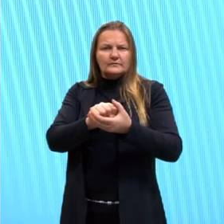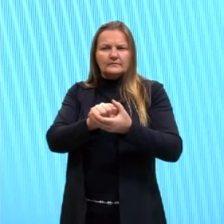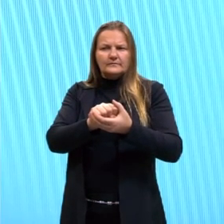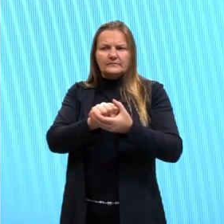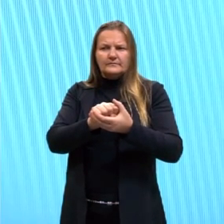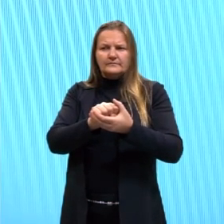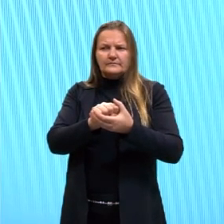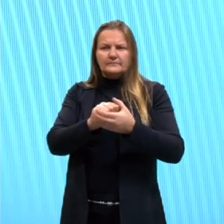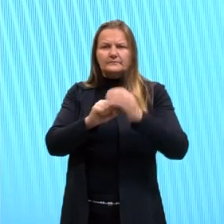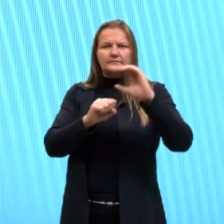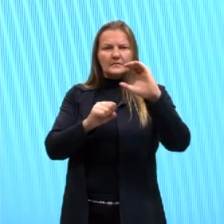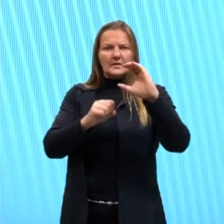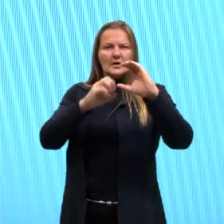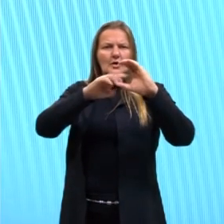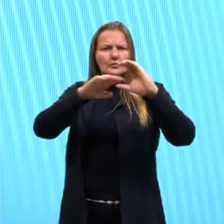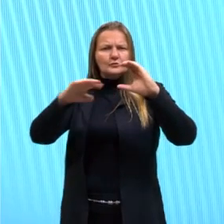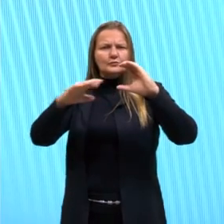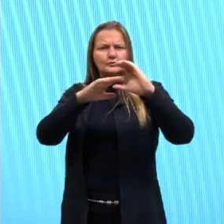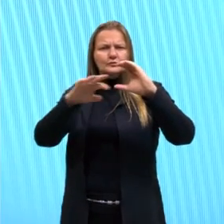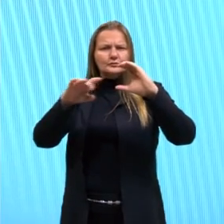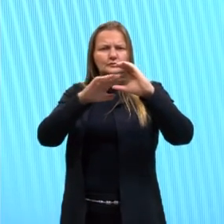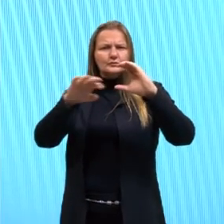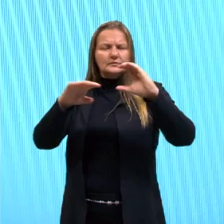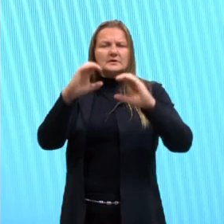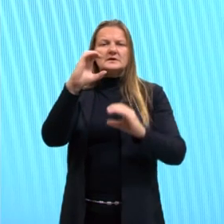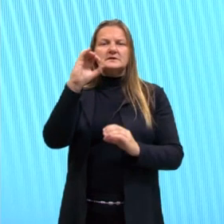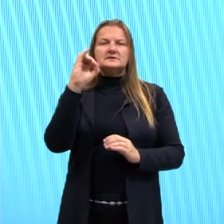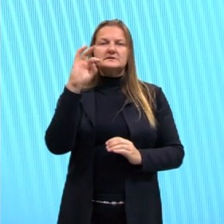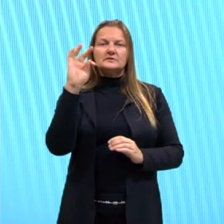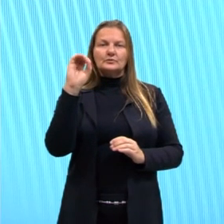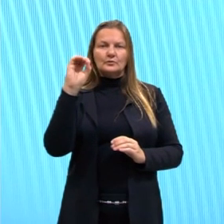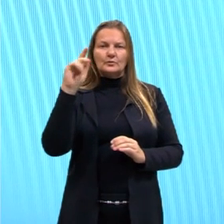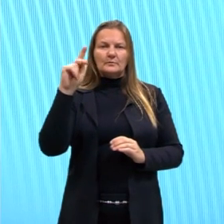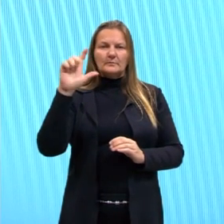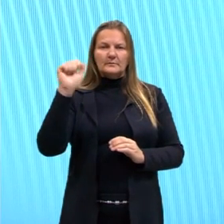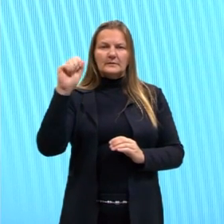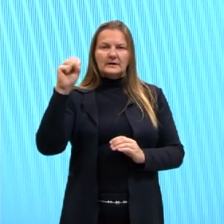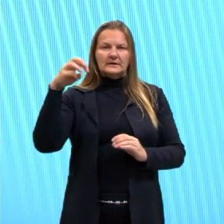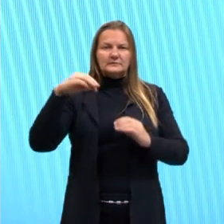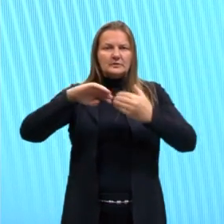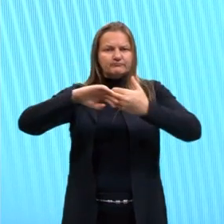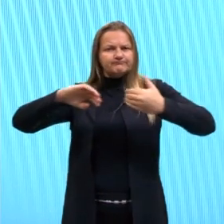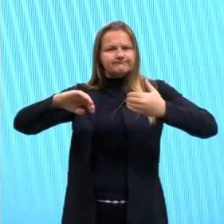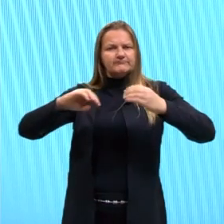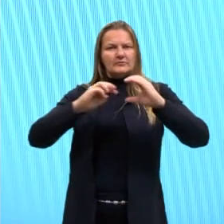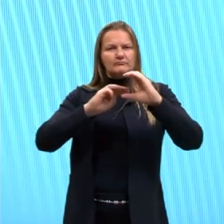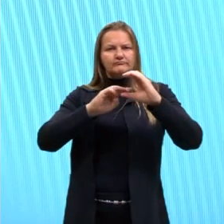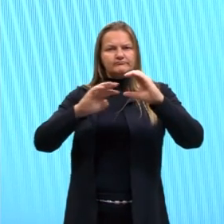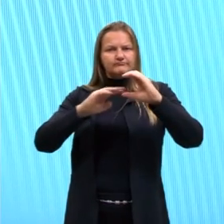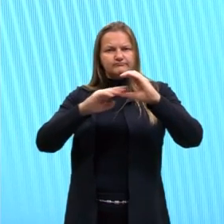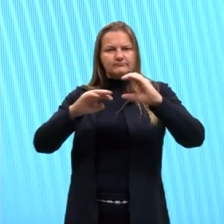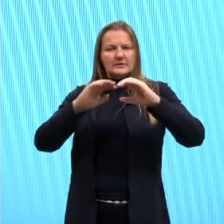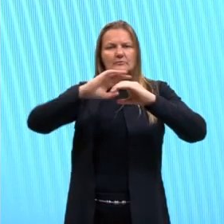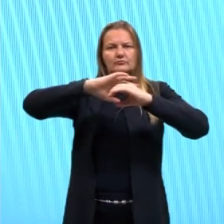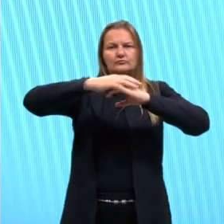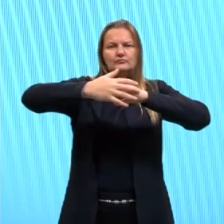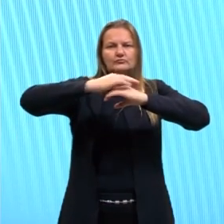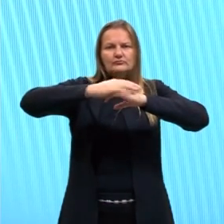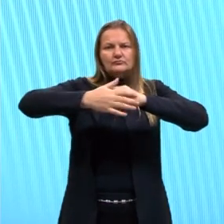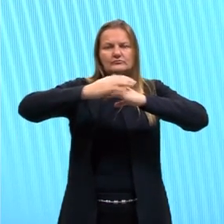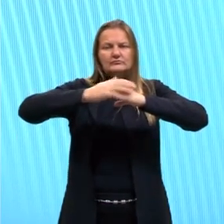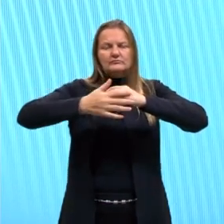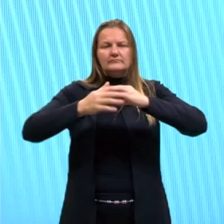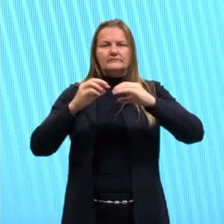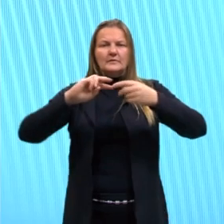Então, é a parte que vai separar o interior do núcleo do exterior. Vai separar, então, a parte do material